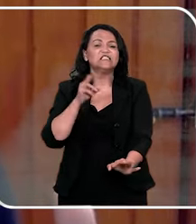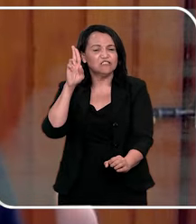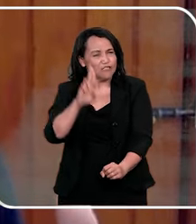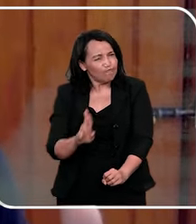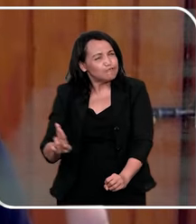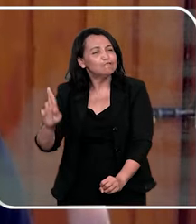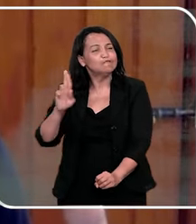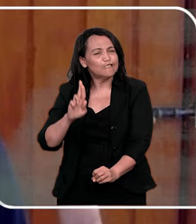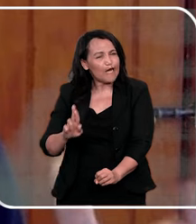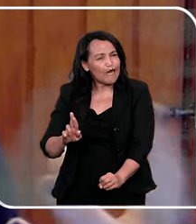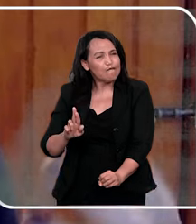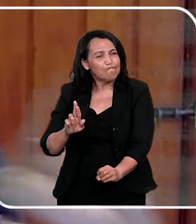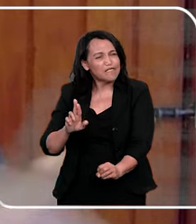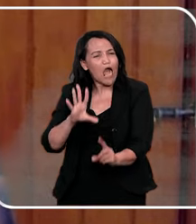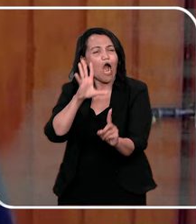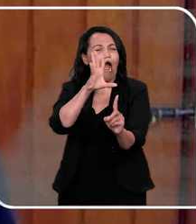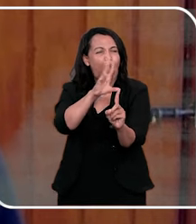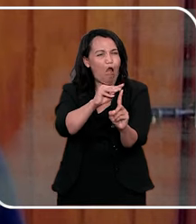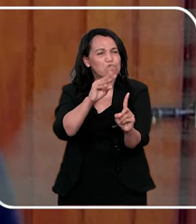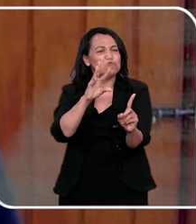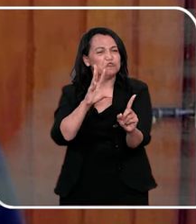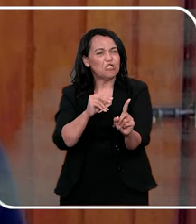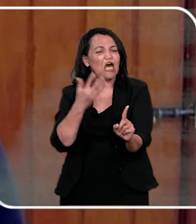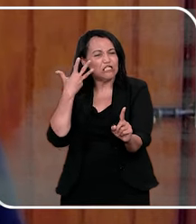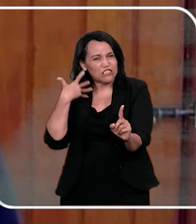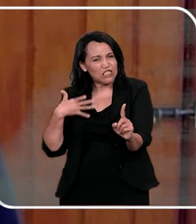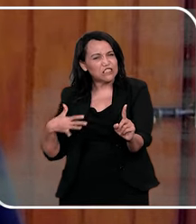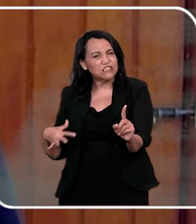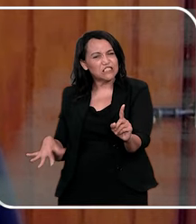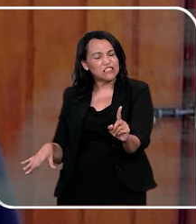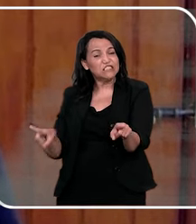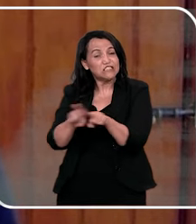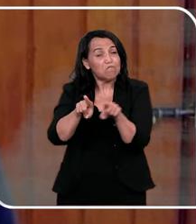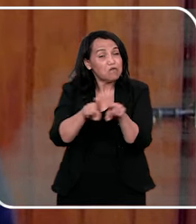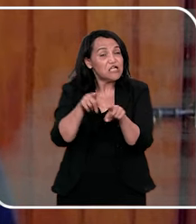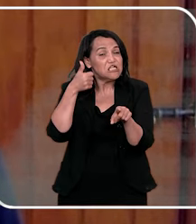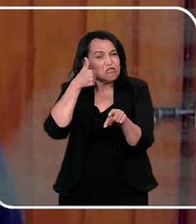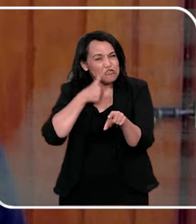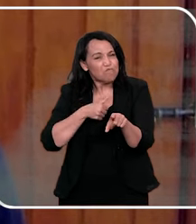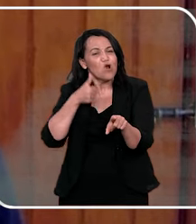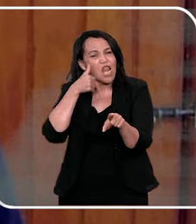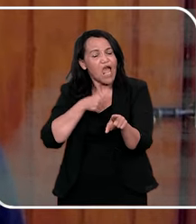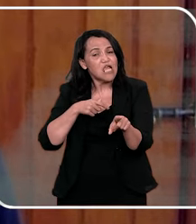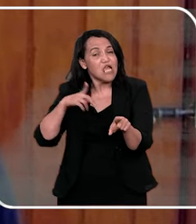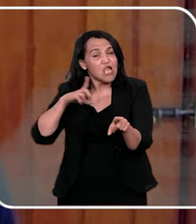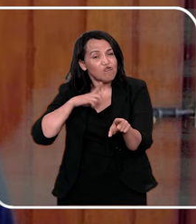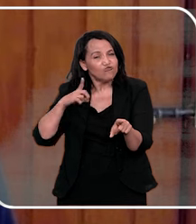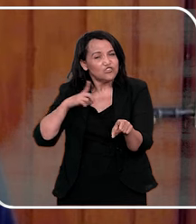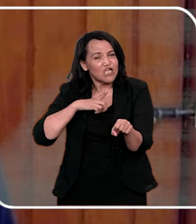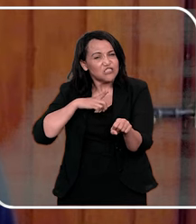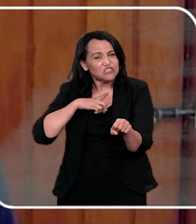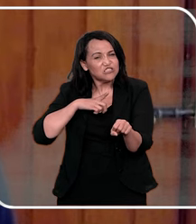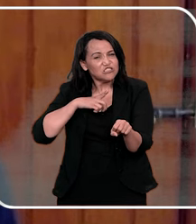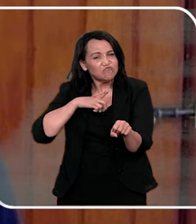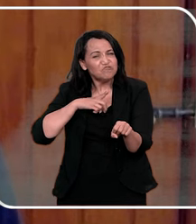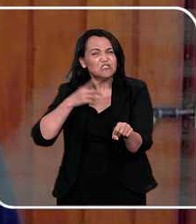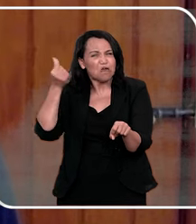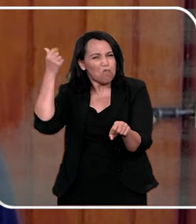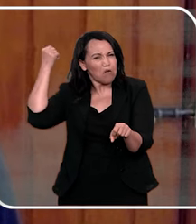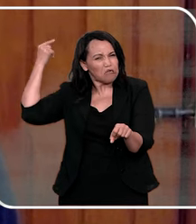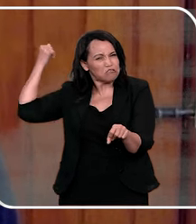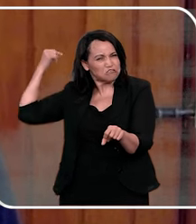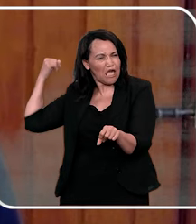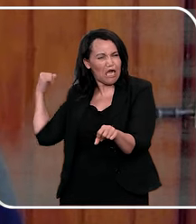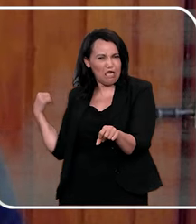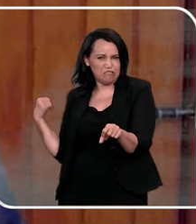credibilidade muito grande, e isso muitas vezes é usado para abusar não só de crianças, mas também de mulheres, né, eu